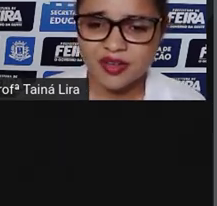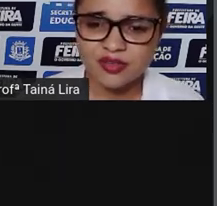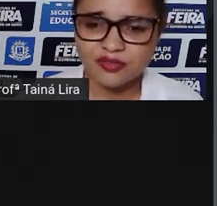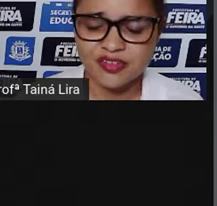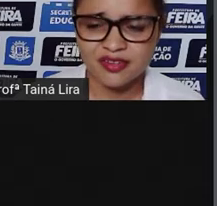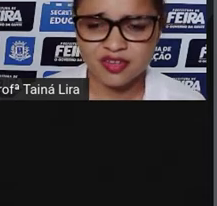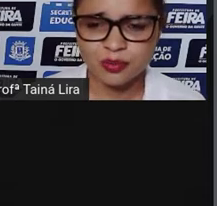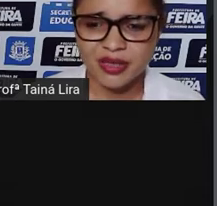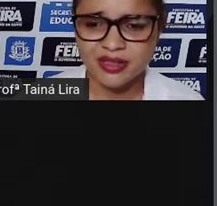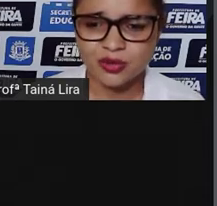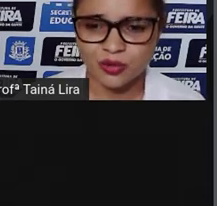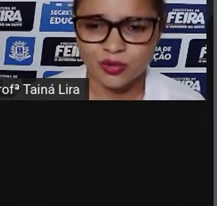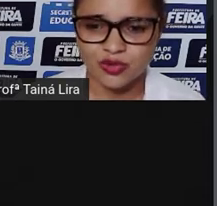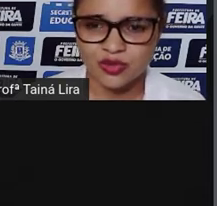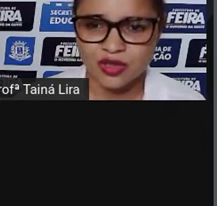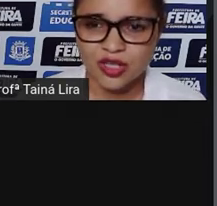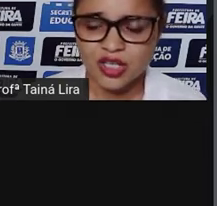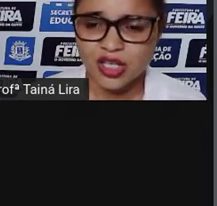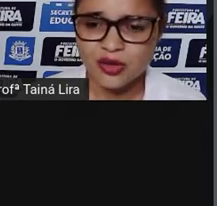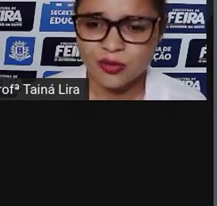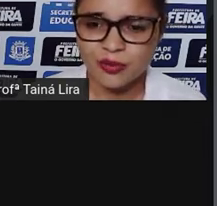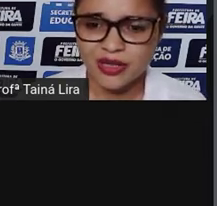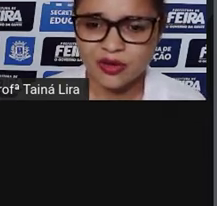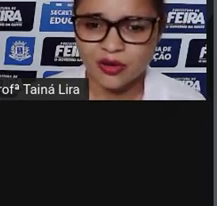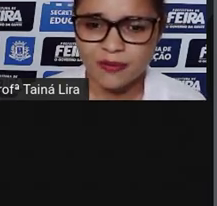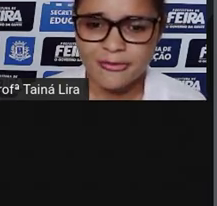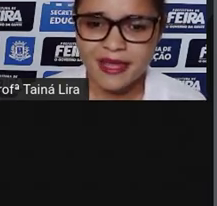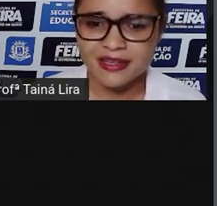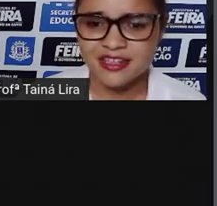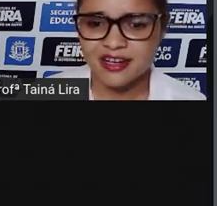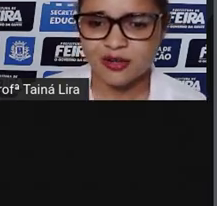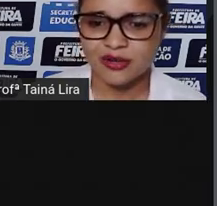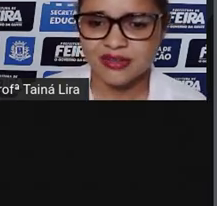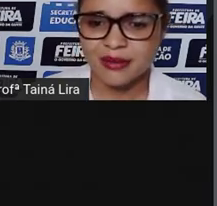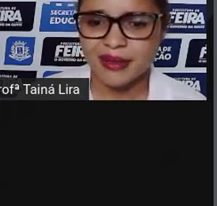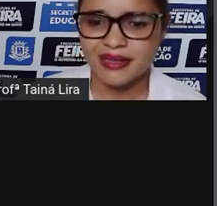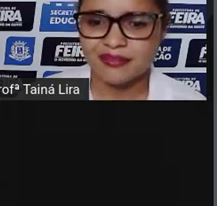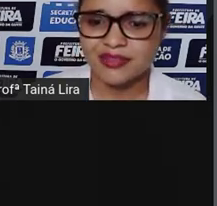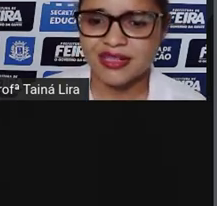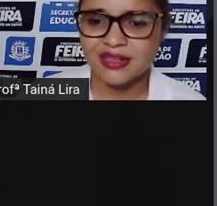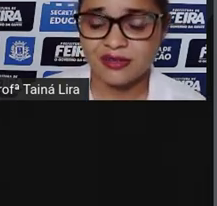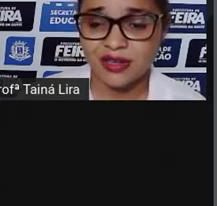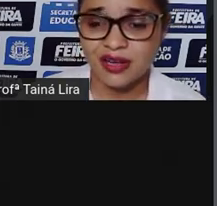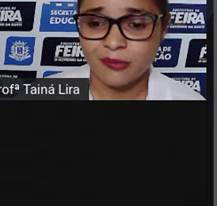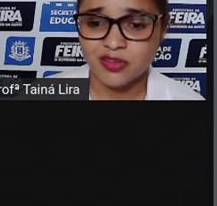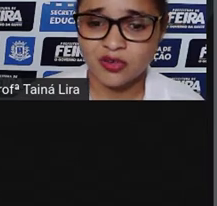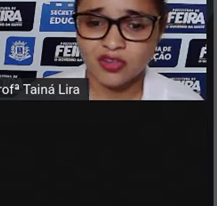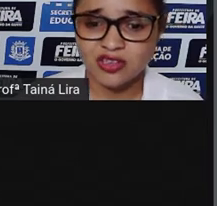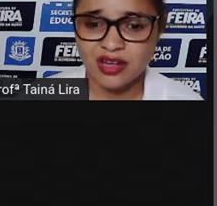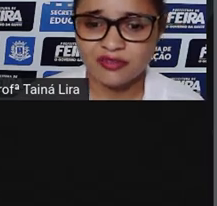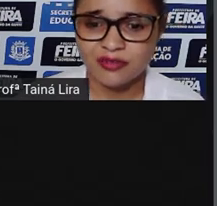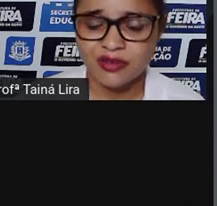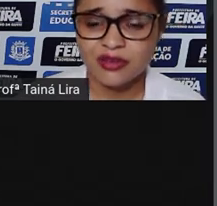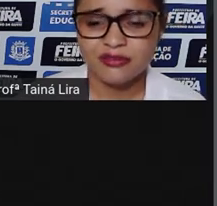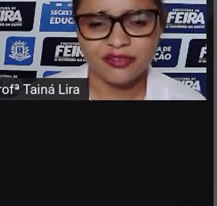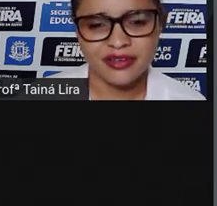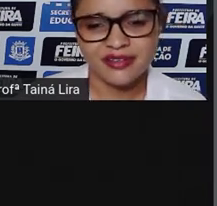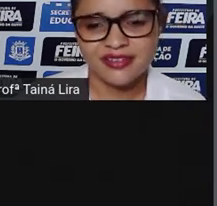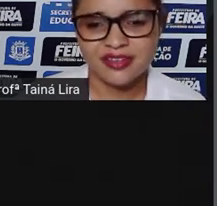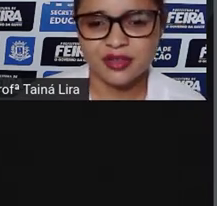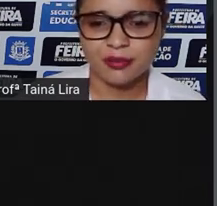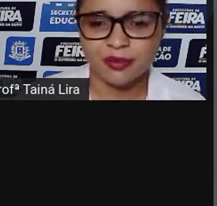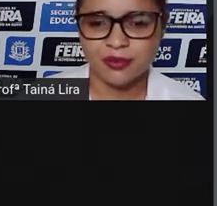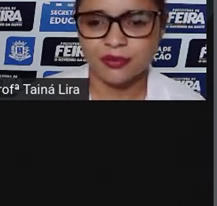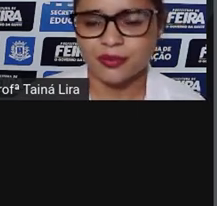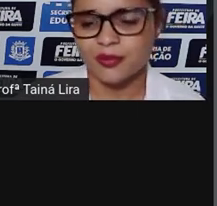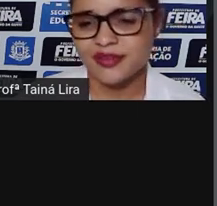ganhava era suficiente para todos. E o melhor é que agora trabalhavam naquilo que realmente gostavam. Foi